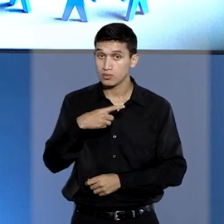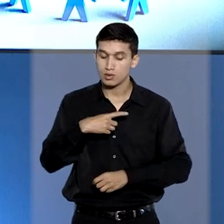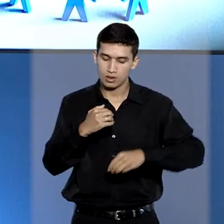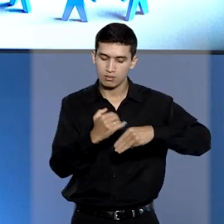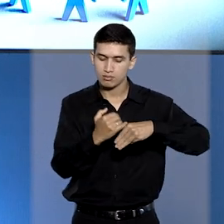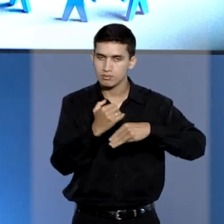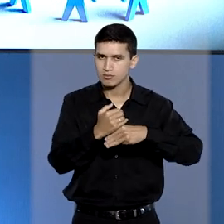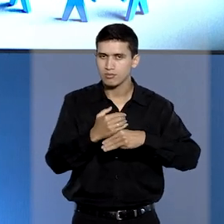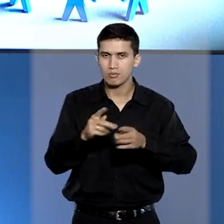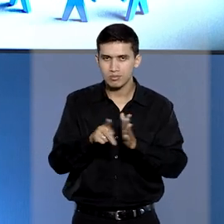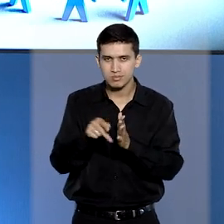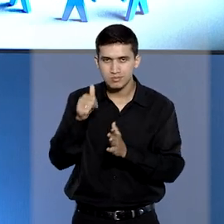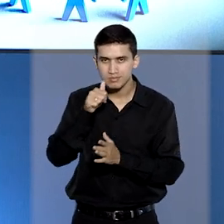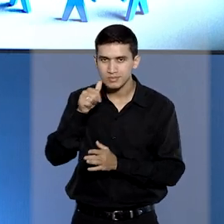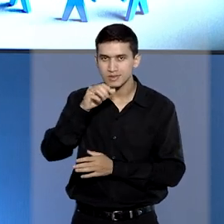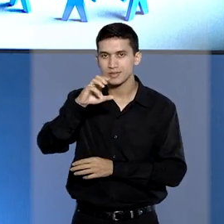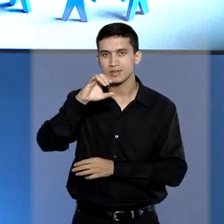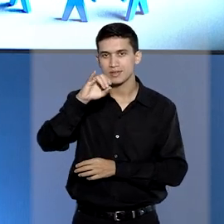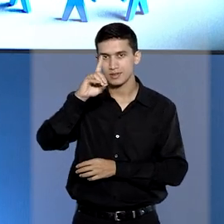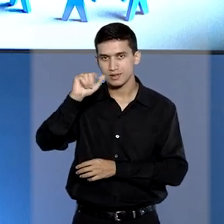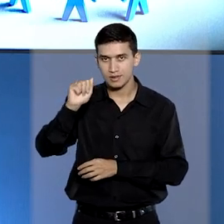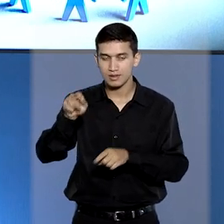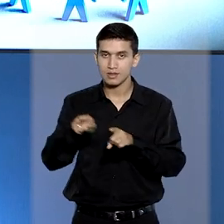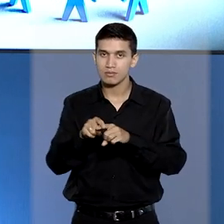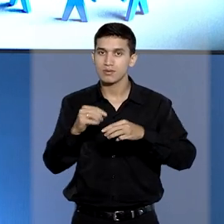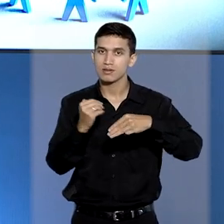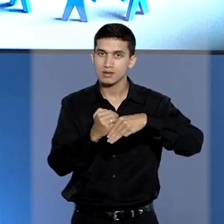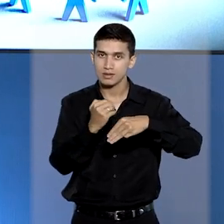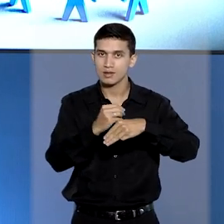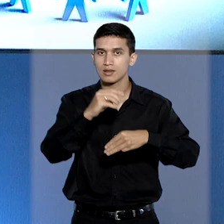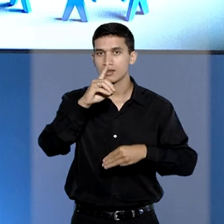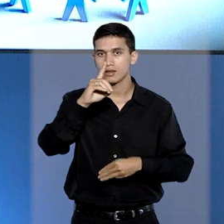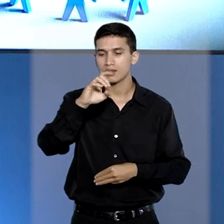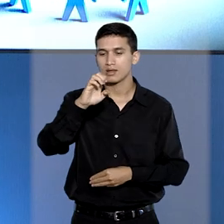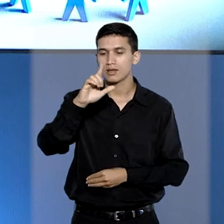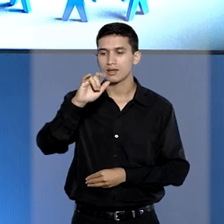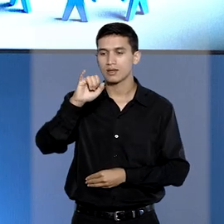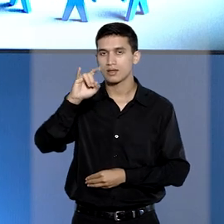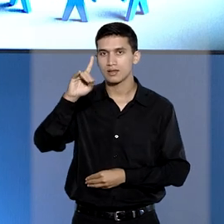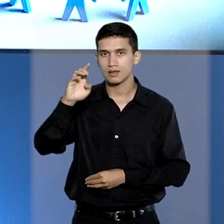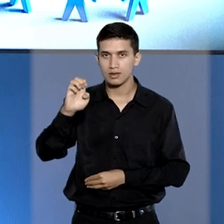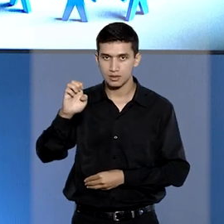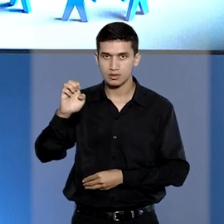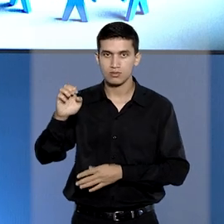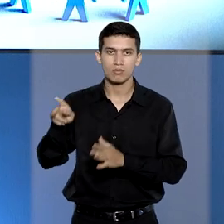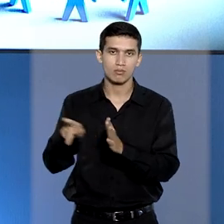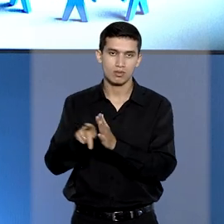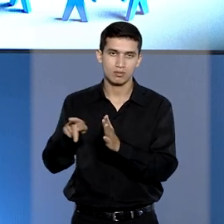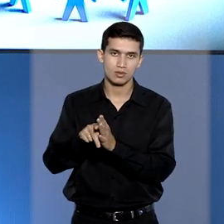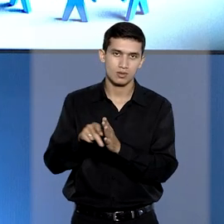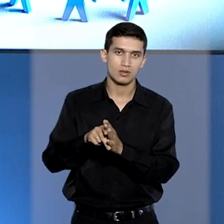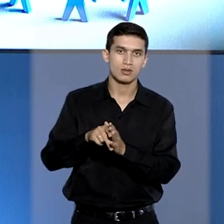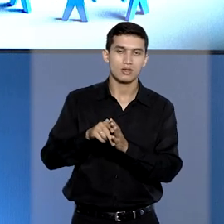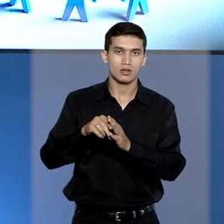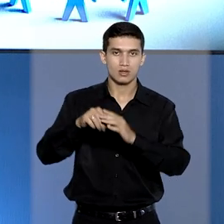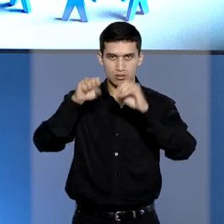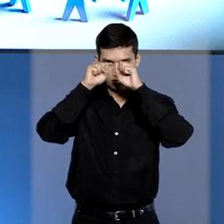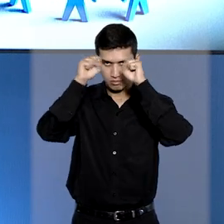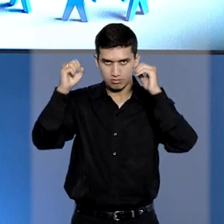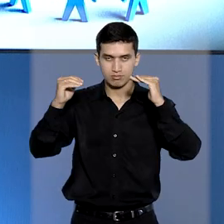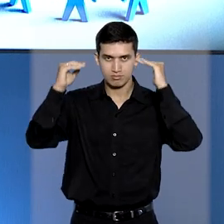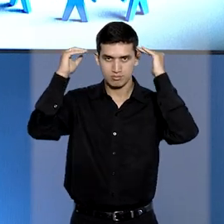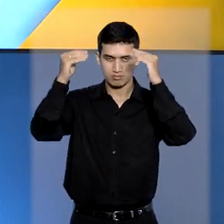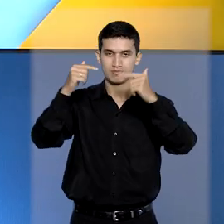a ministra das Mulheres, Cida Gonçalves, e a ministra Delaide Miranda Arantes, do Tribunal Superior do Trabalho. Para